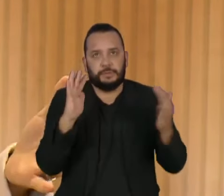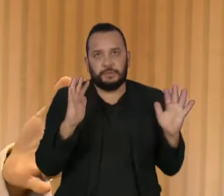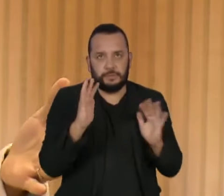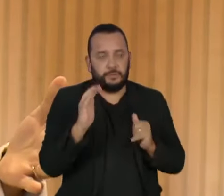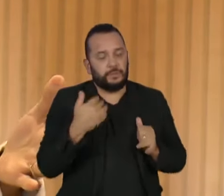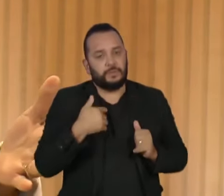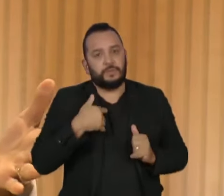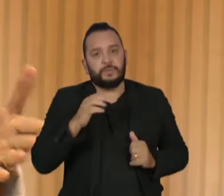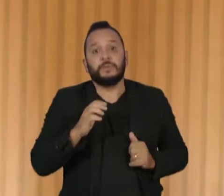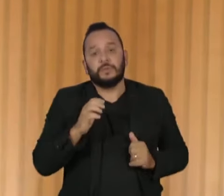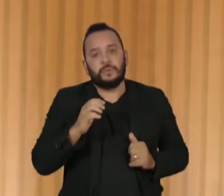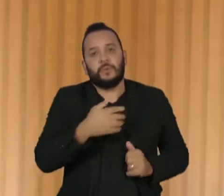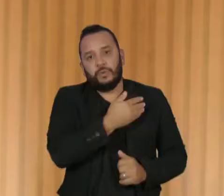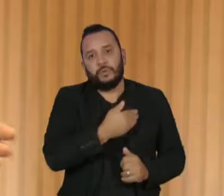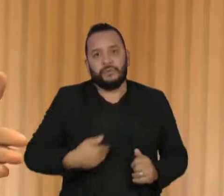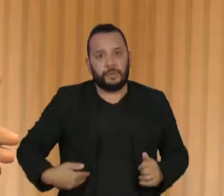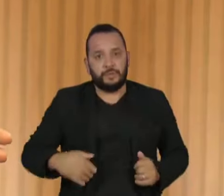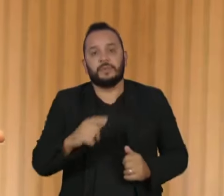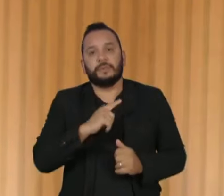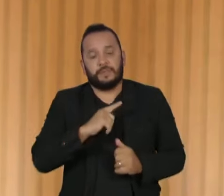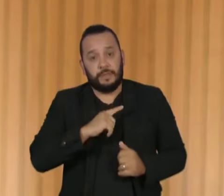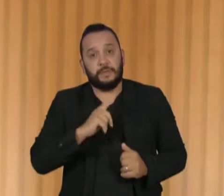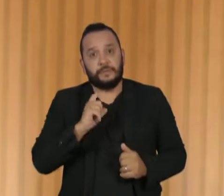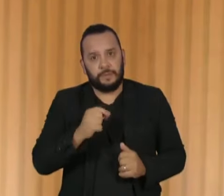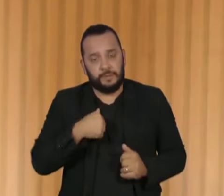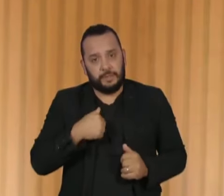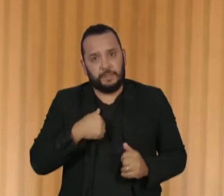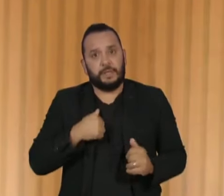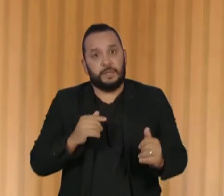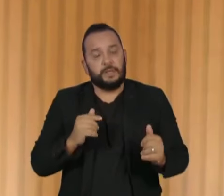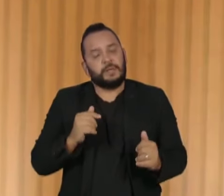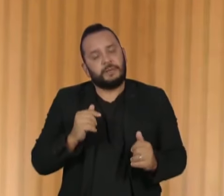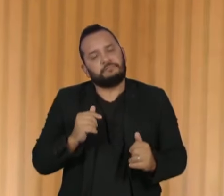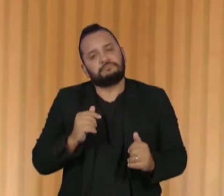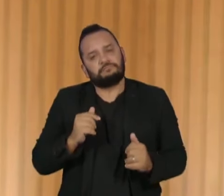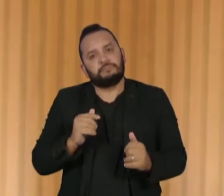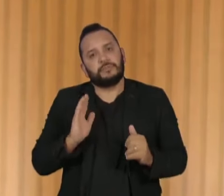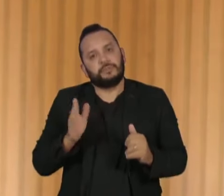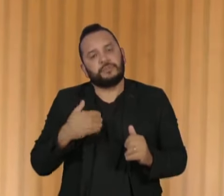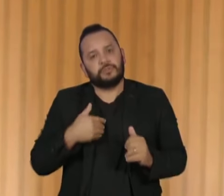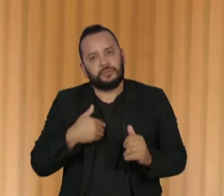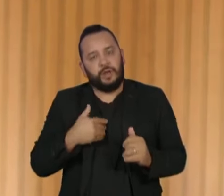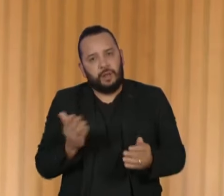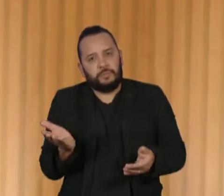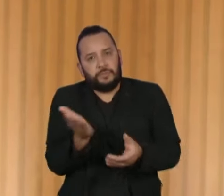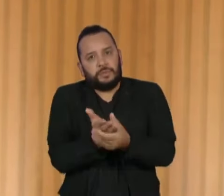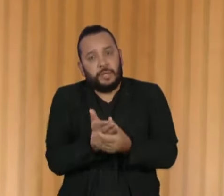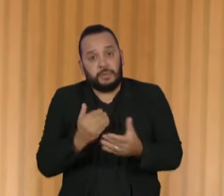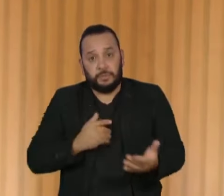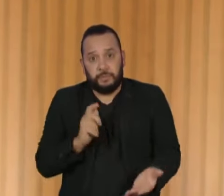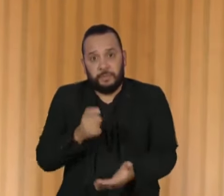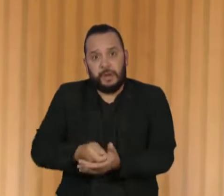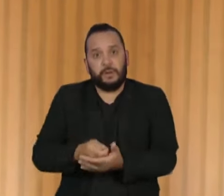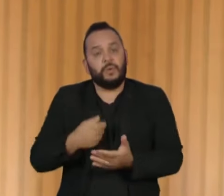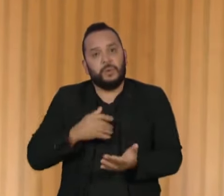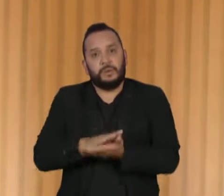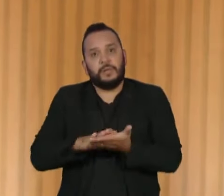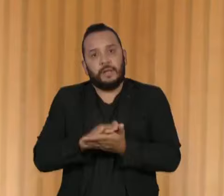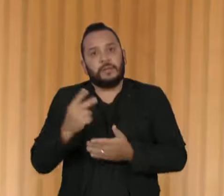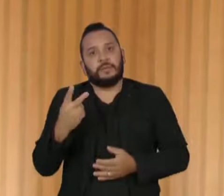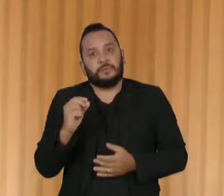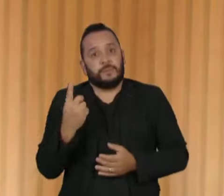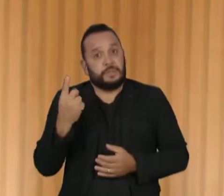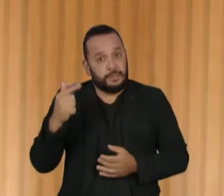obteve uma liminar e ficou sem pagar essa dívida de 2017, antes do seu governo, portanto, até 2022,